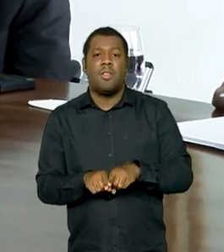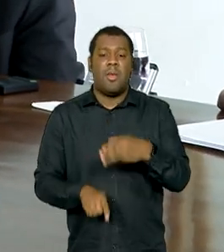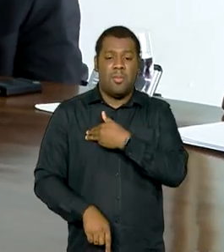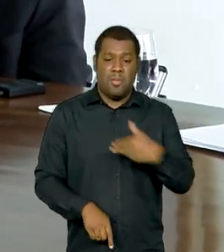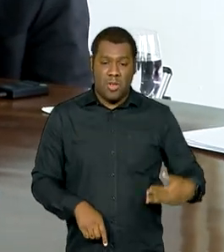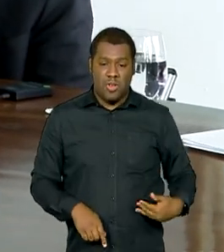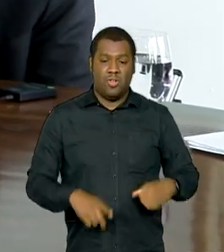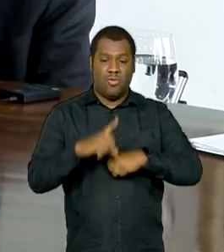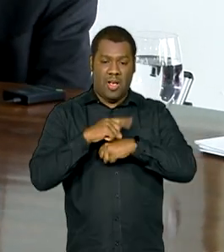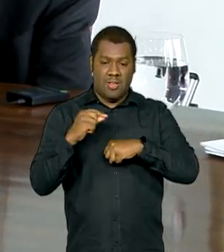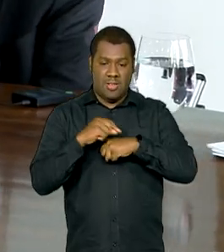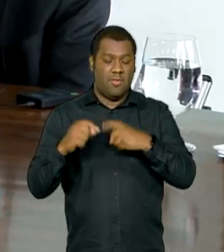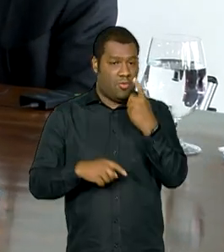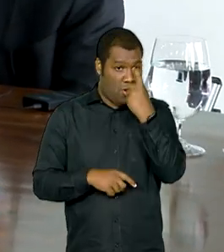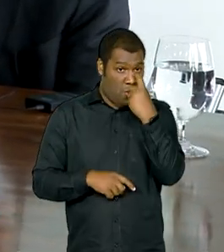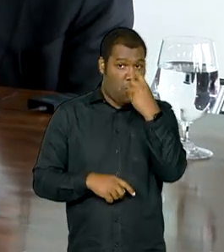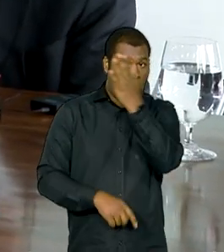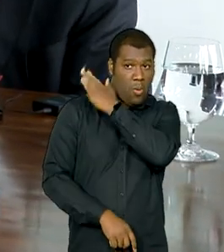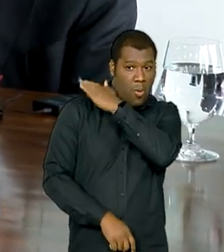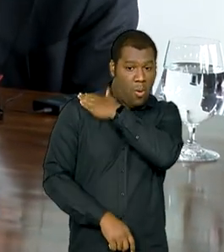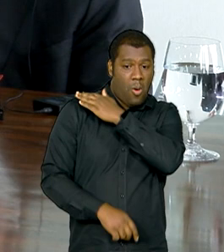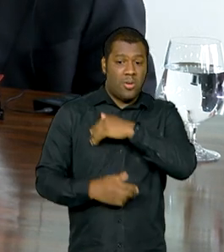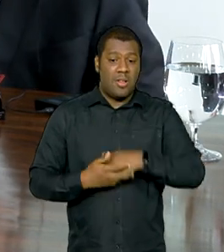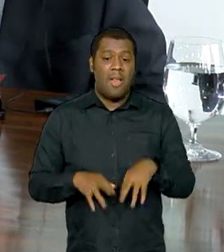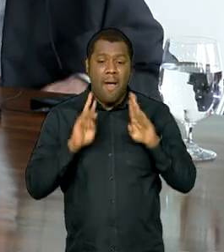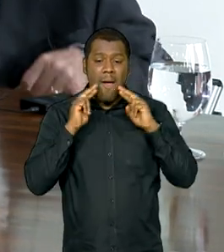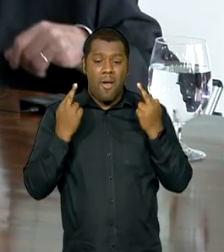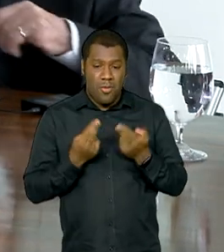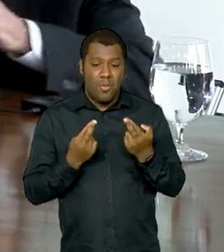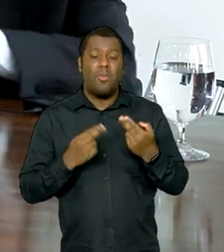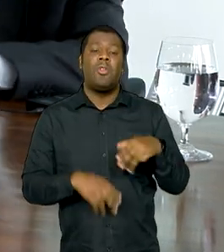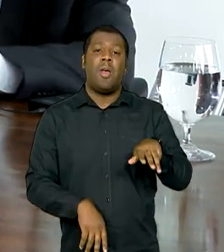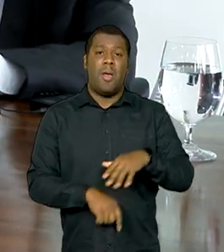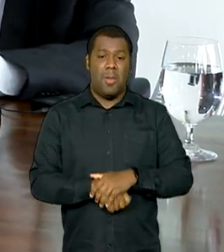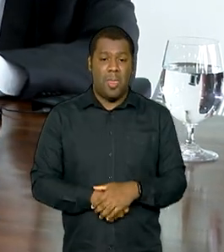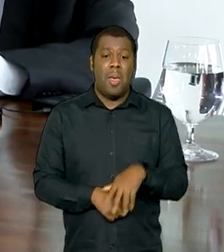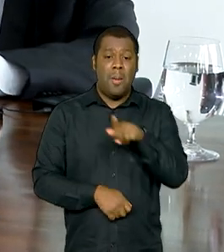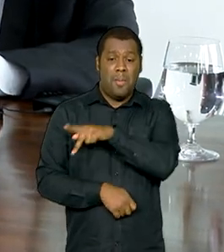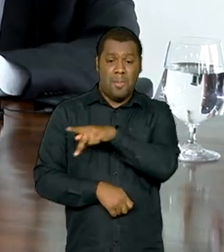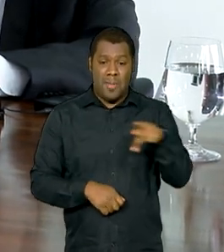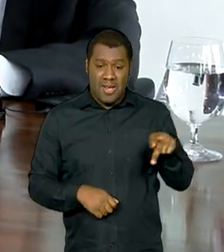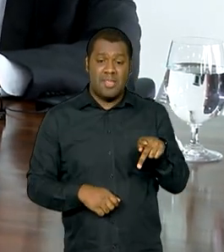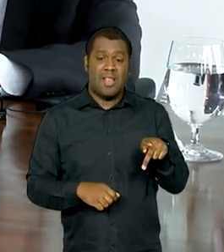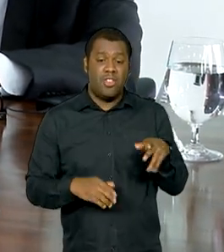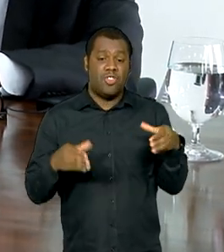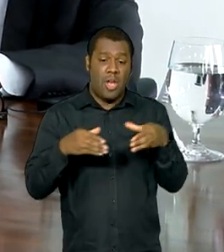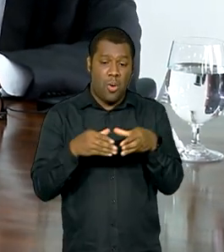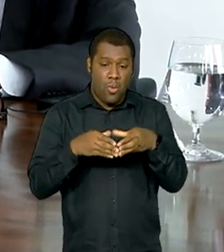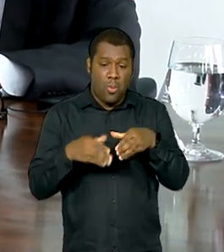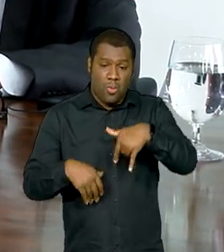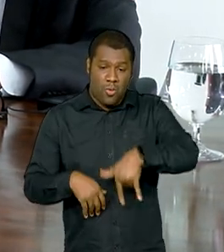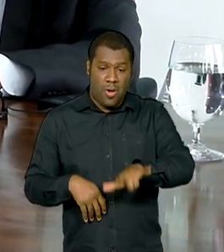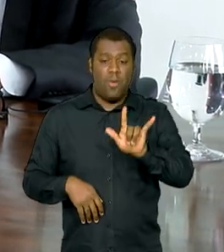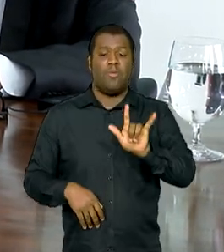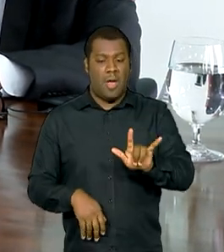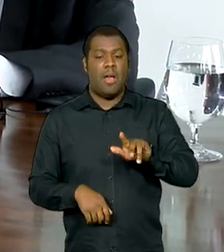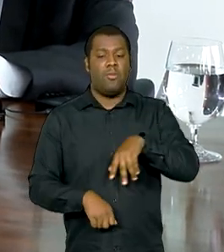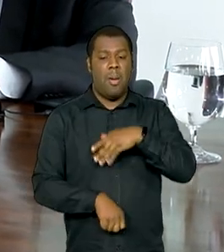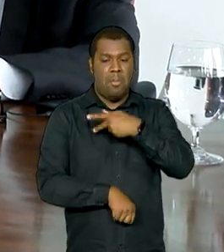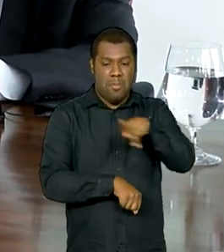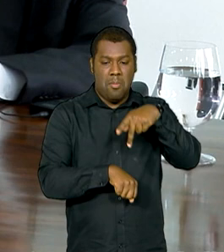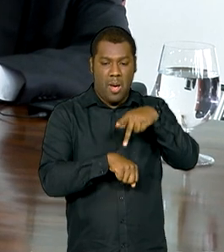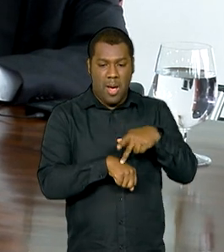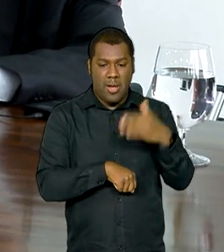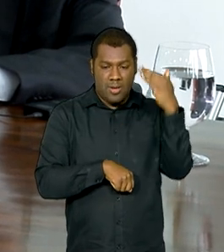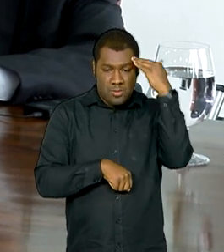Casa Civil, Rui Costa. Durante o encontro, o presidente executivo global do grupo Hyundai, Eul Sun Chung, anunciou